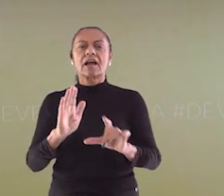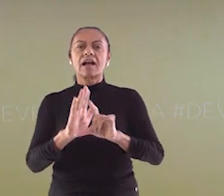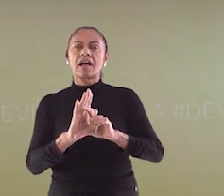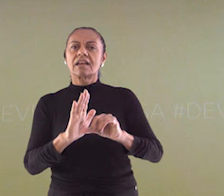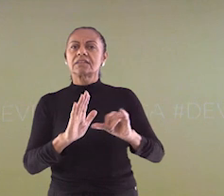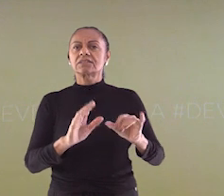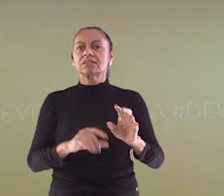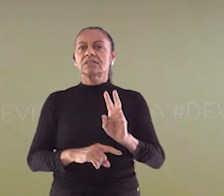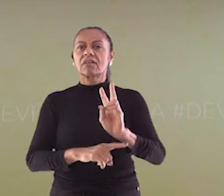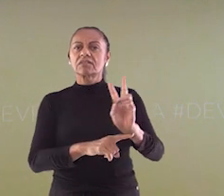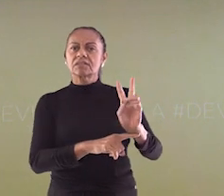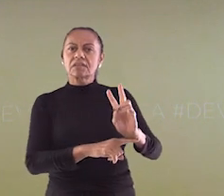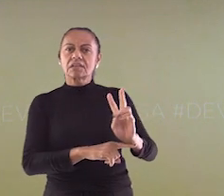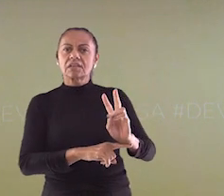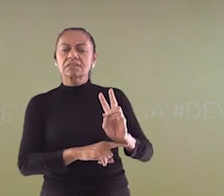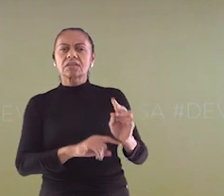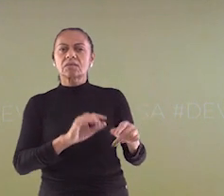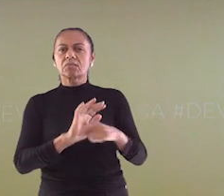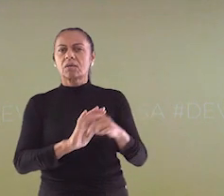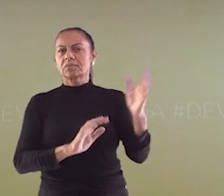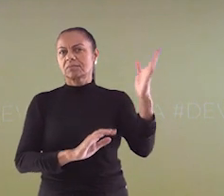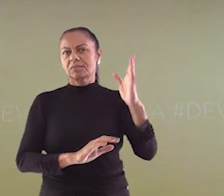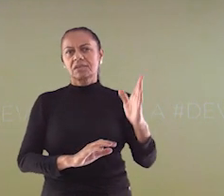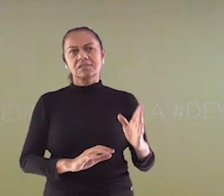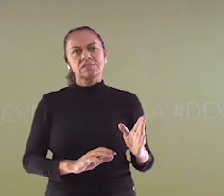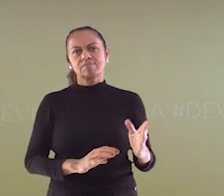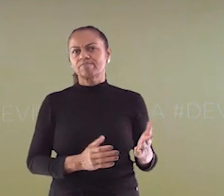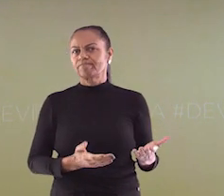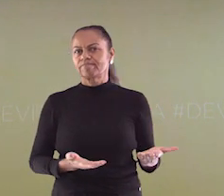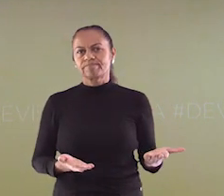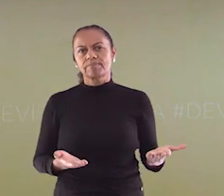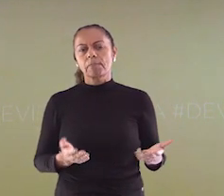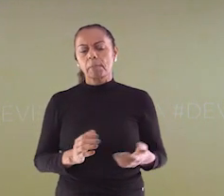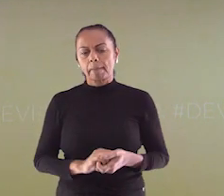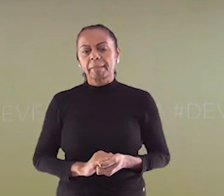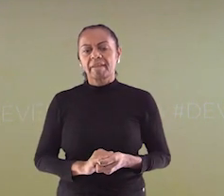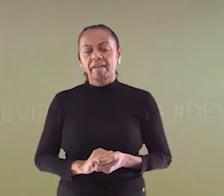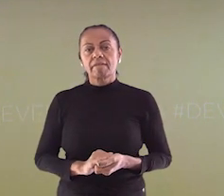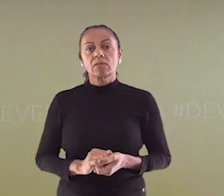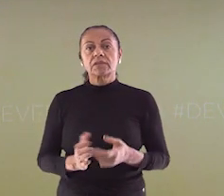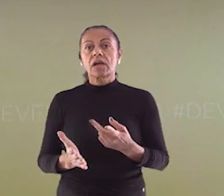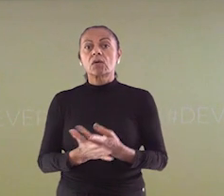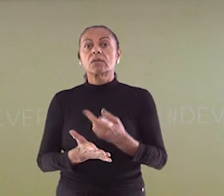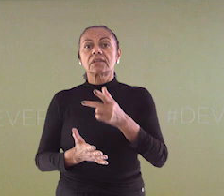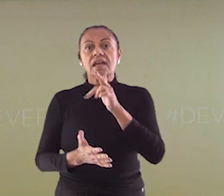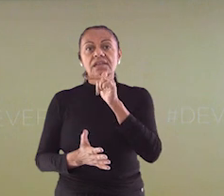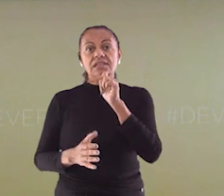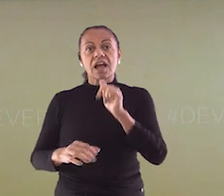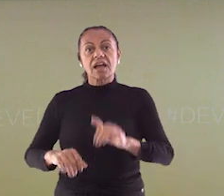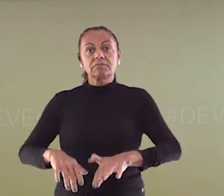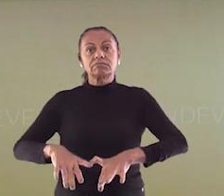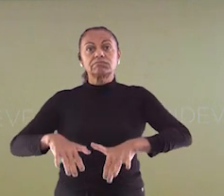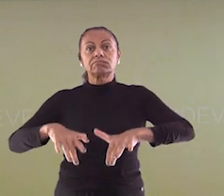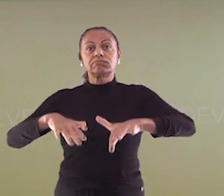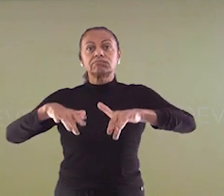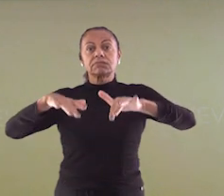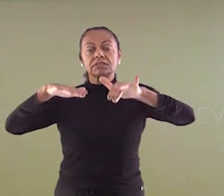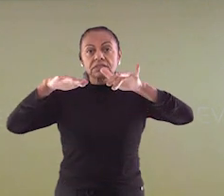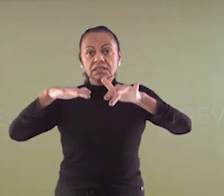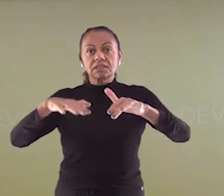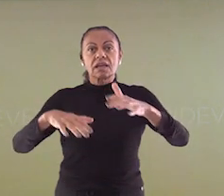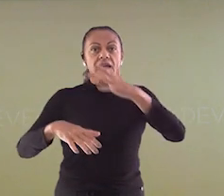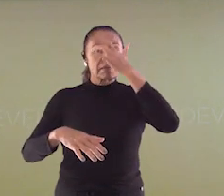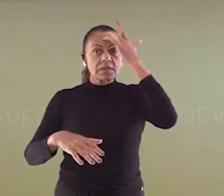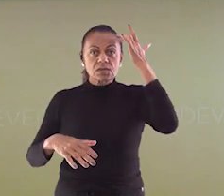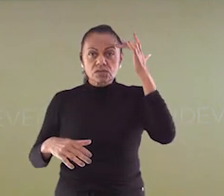conjunto com a fragilidade da legislação e fiscalização ambiental nacional. Quando ocorrem as enchentes,